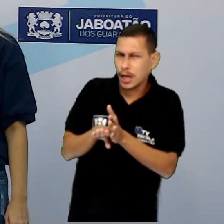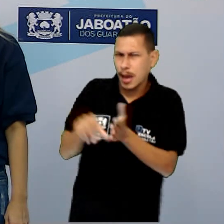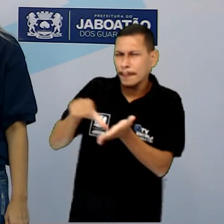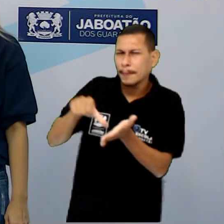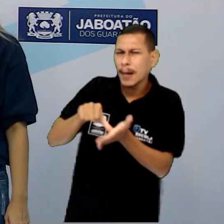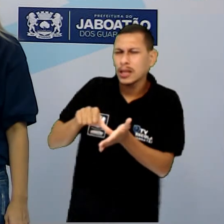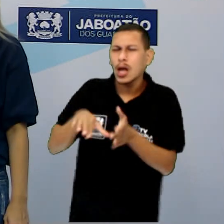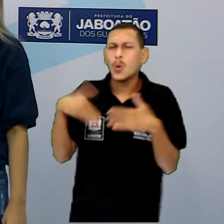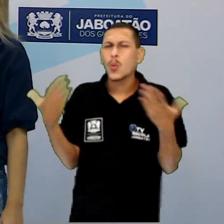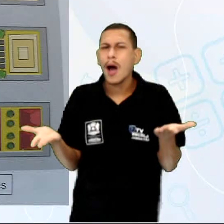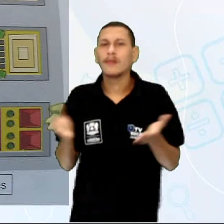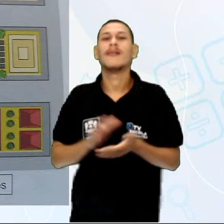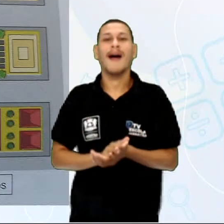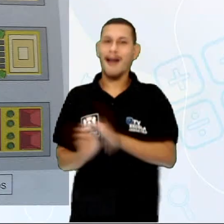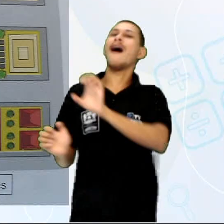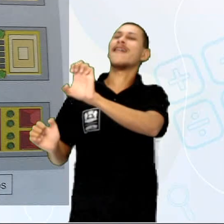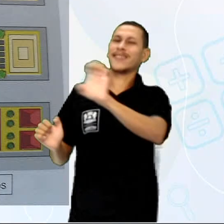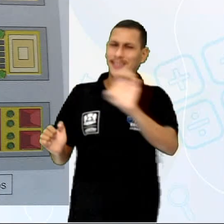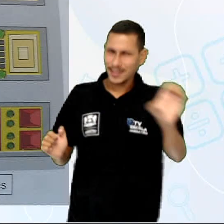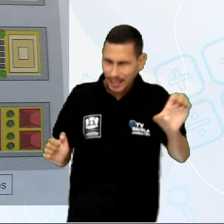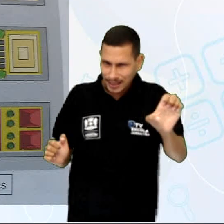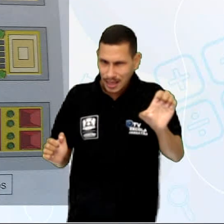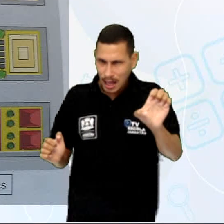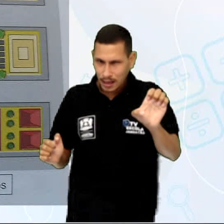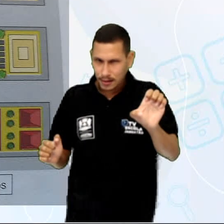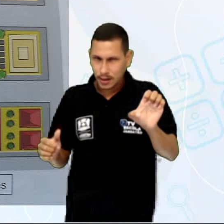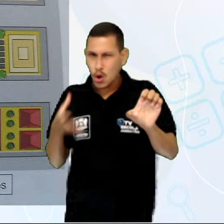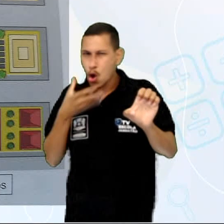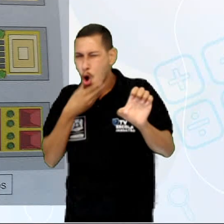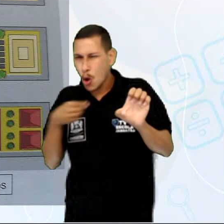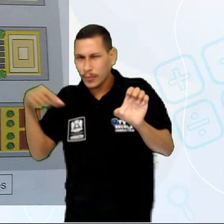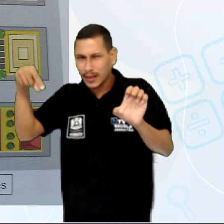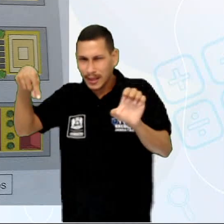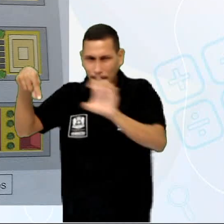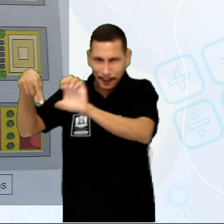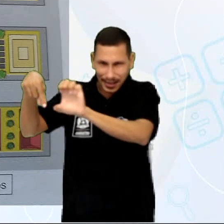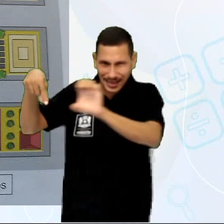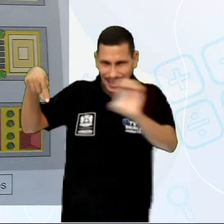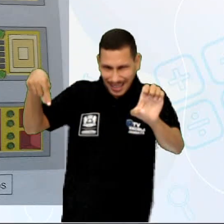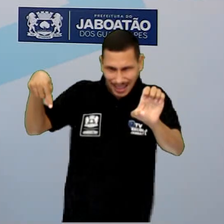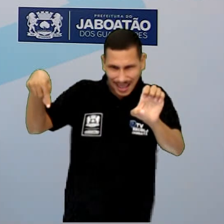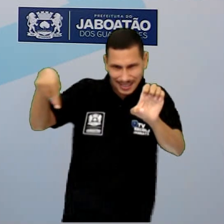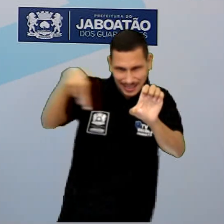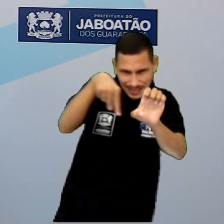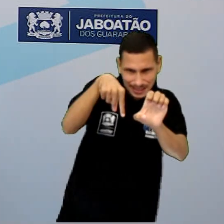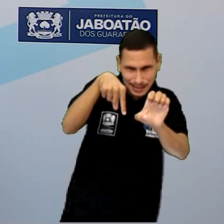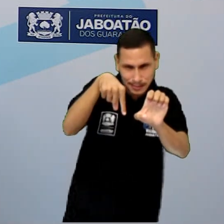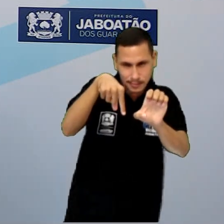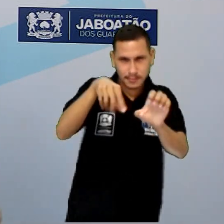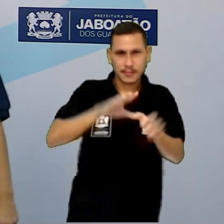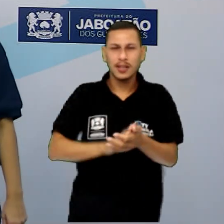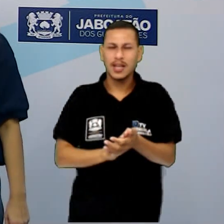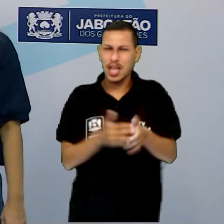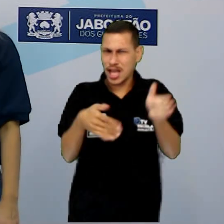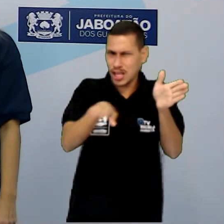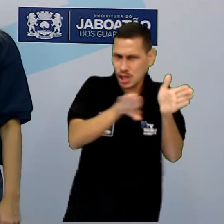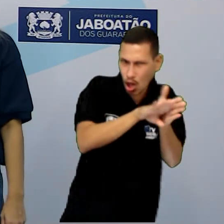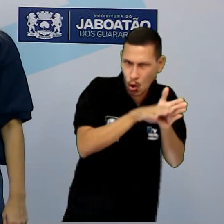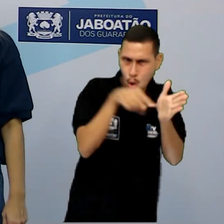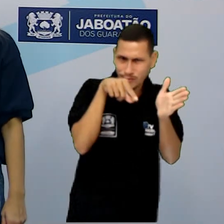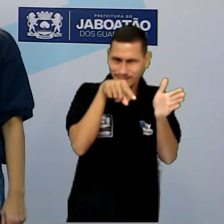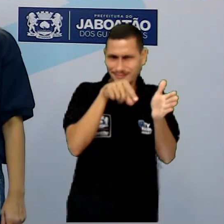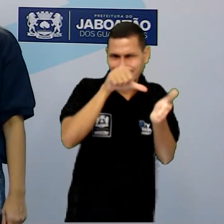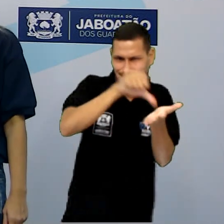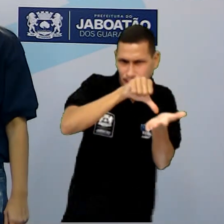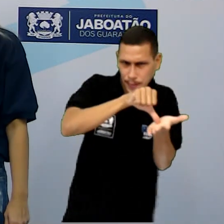A esquerda, Ele virou a esquerda aqui, tá? E chegamos na praça.